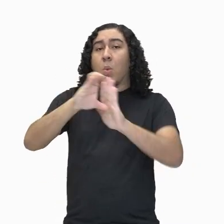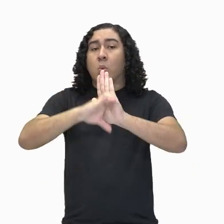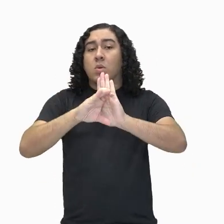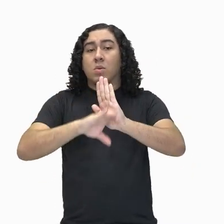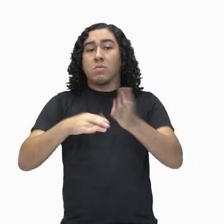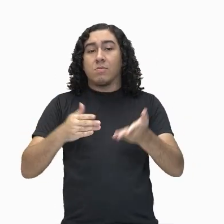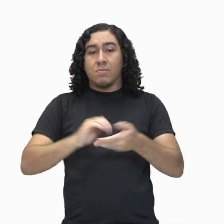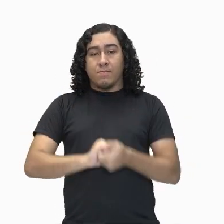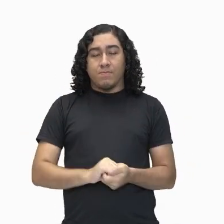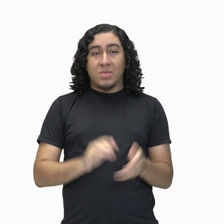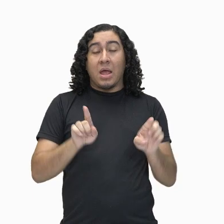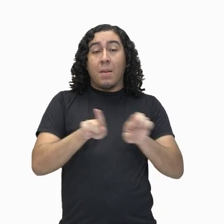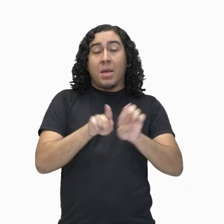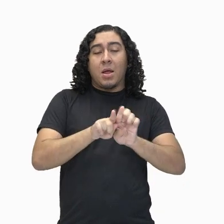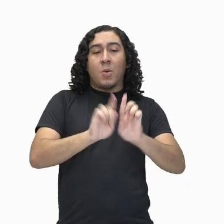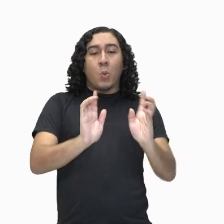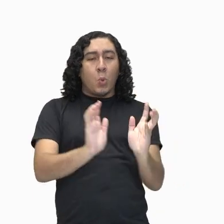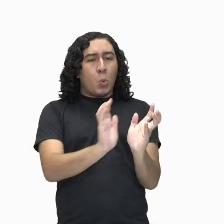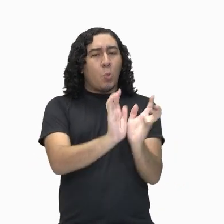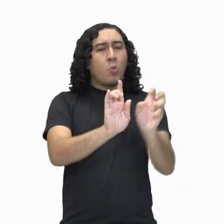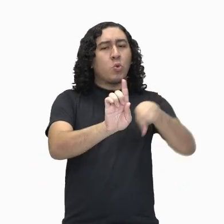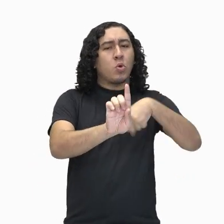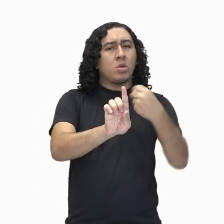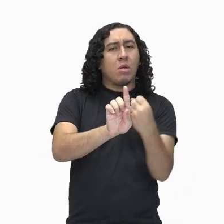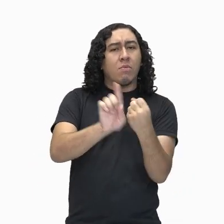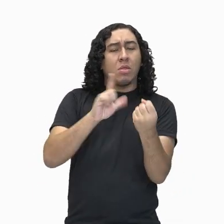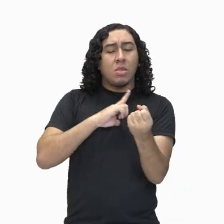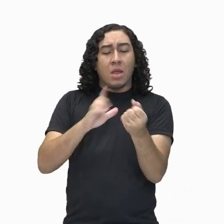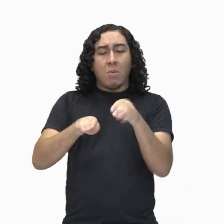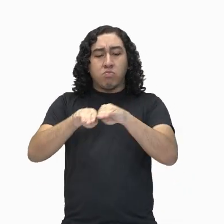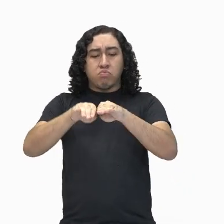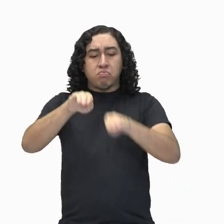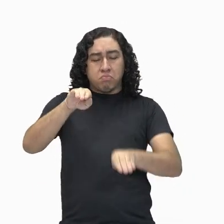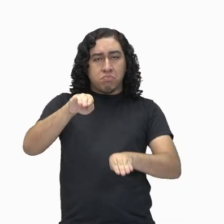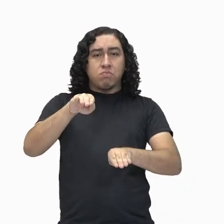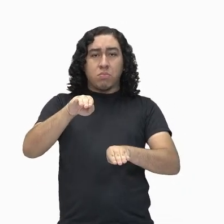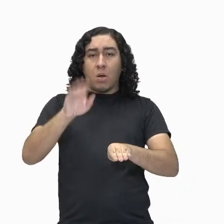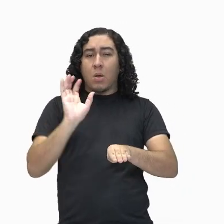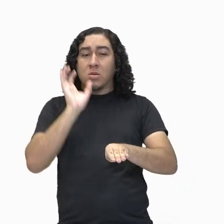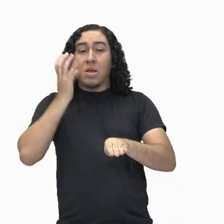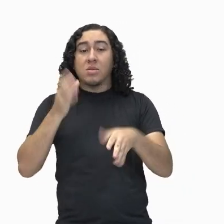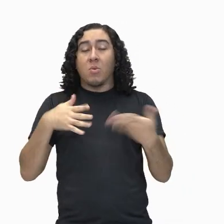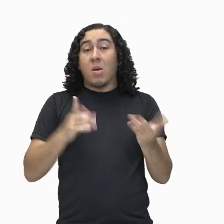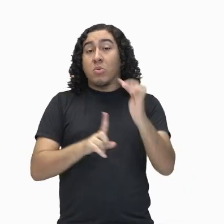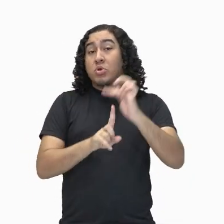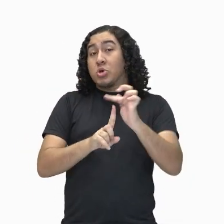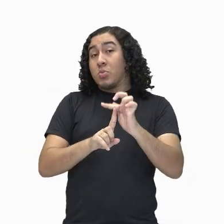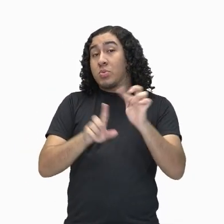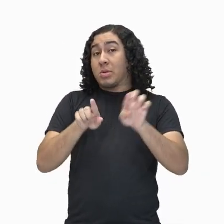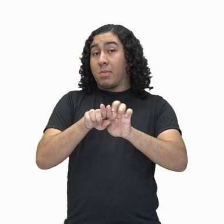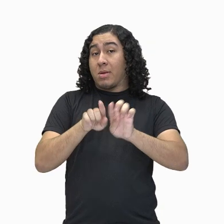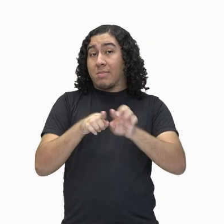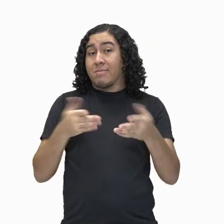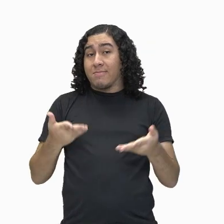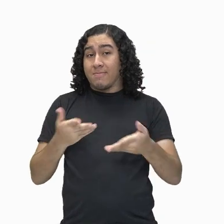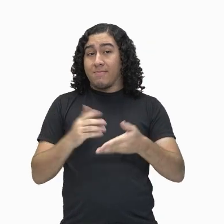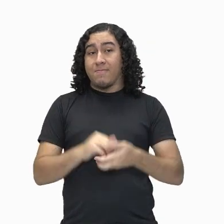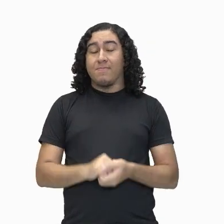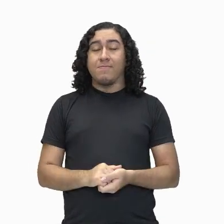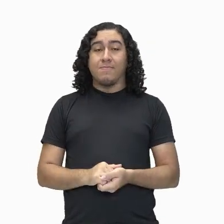Grupos mais vulneráveis à desigualdade social, tipos de desigualdade social,